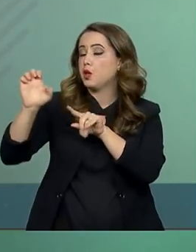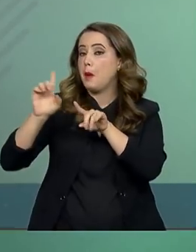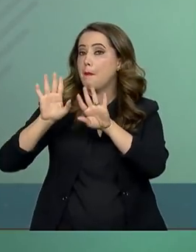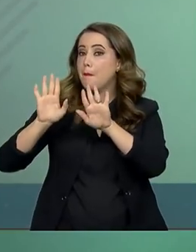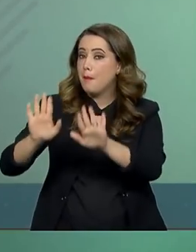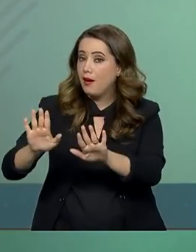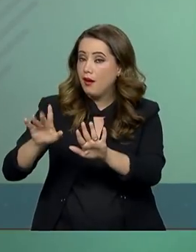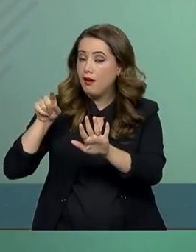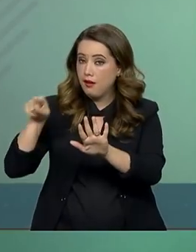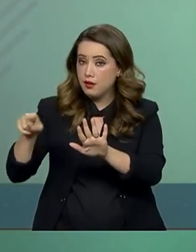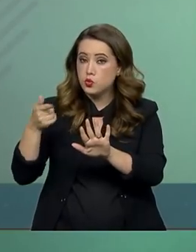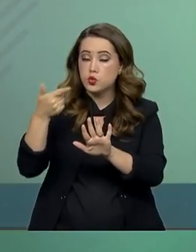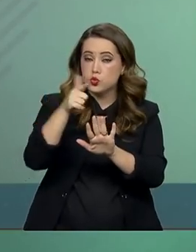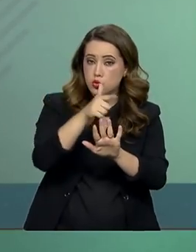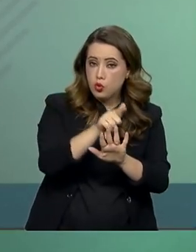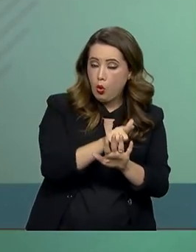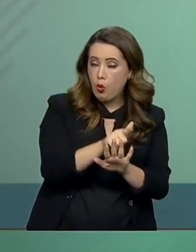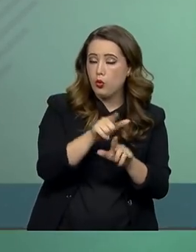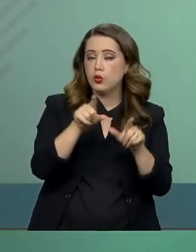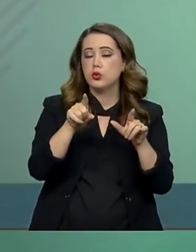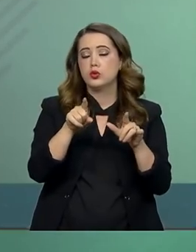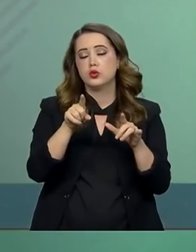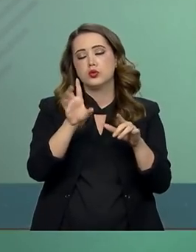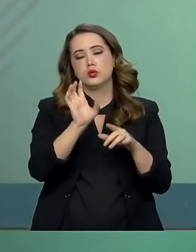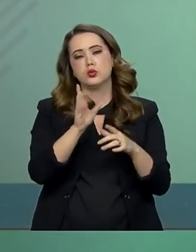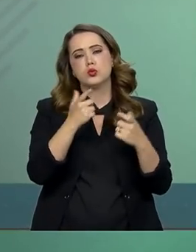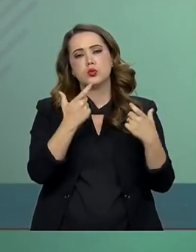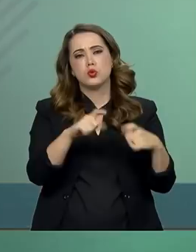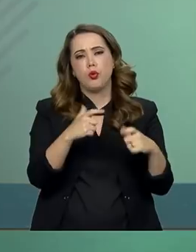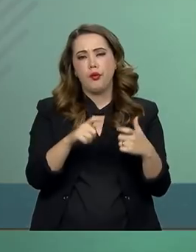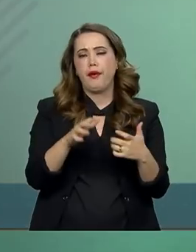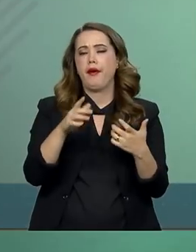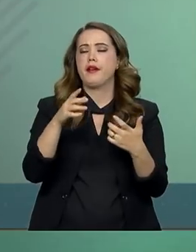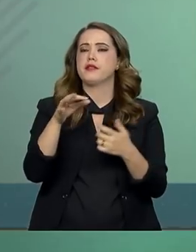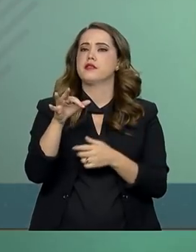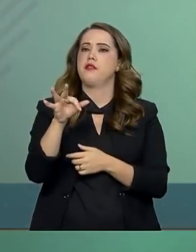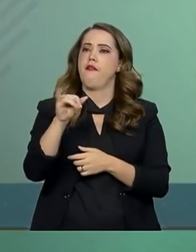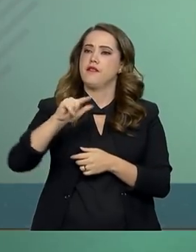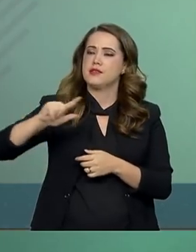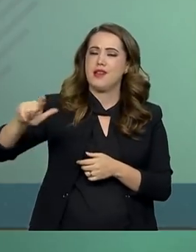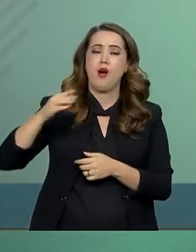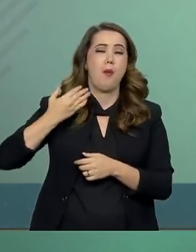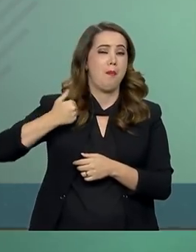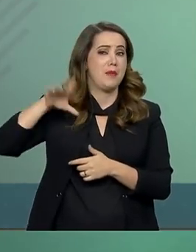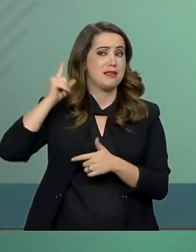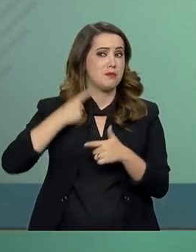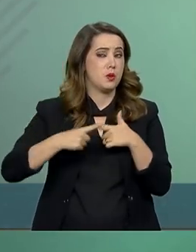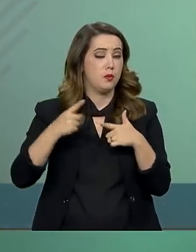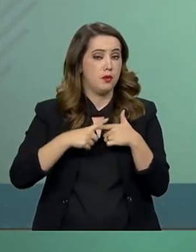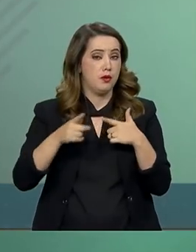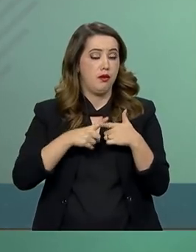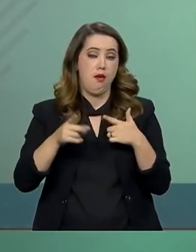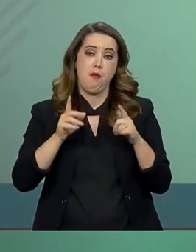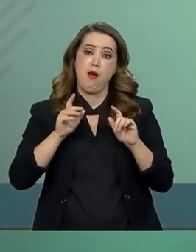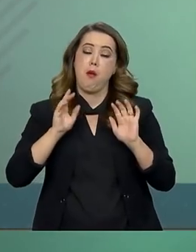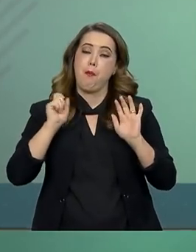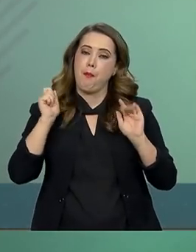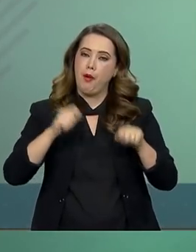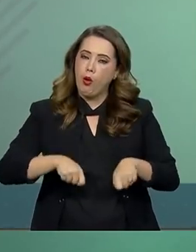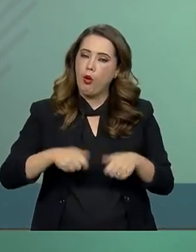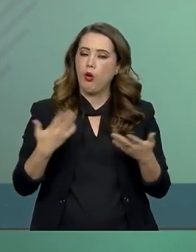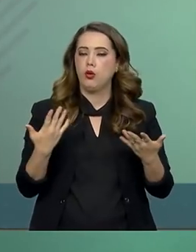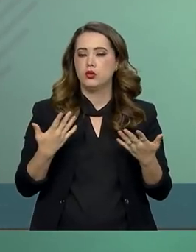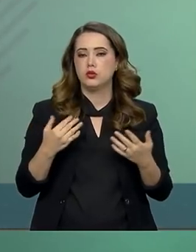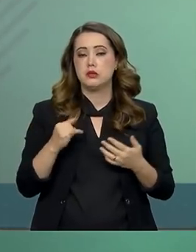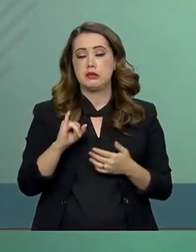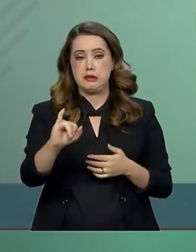entes subnacionais, cuja situação fiscal seja mais sensível, poderão, desde que